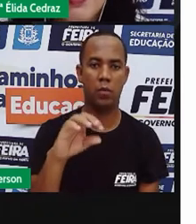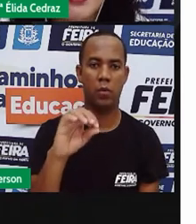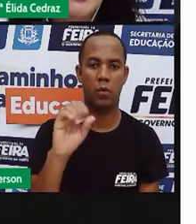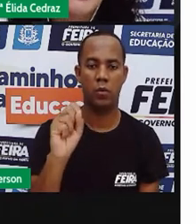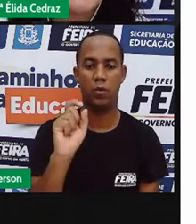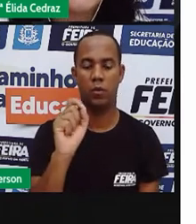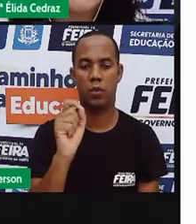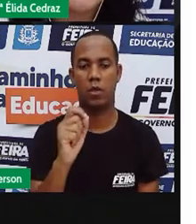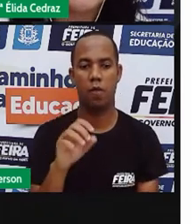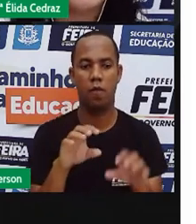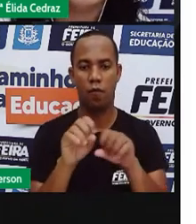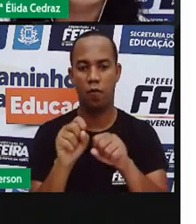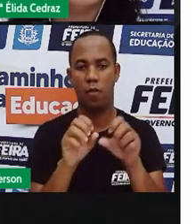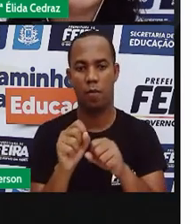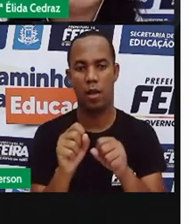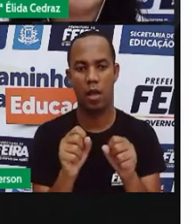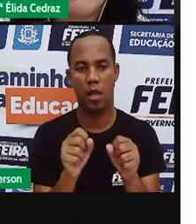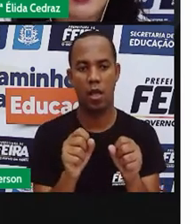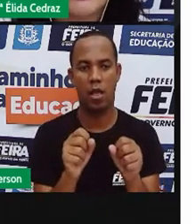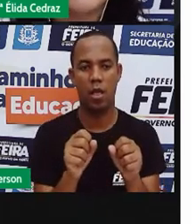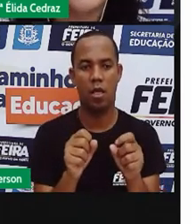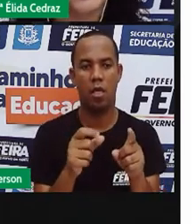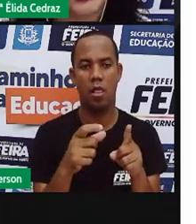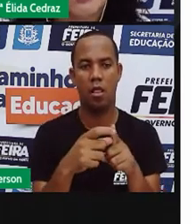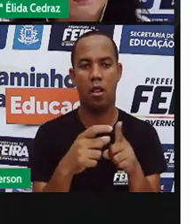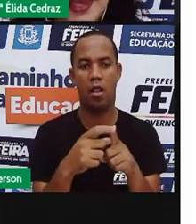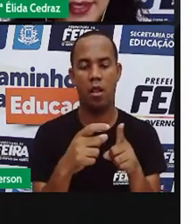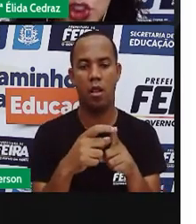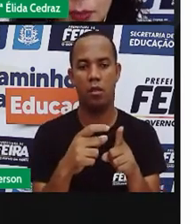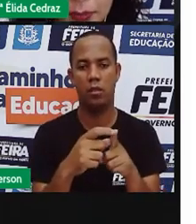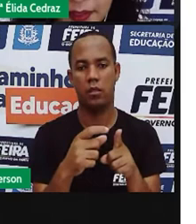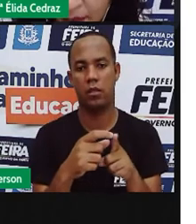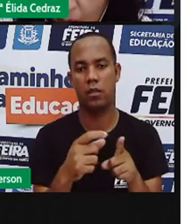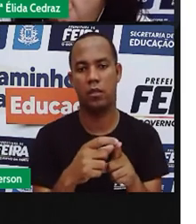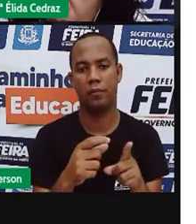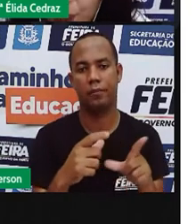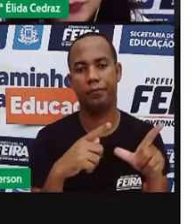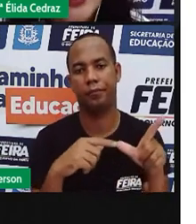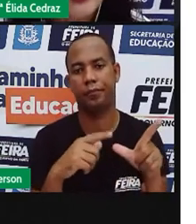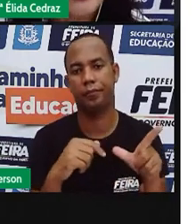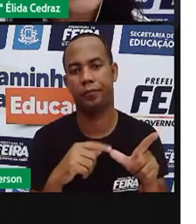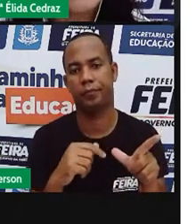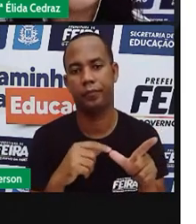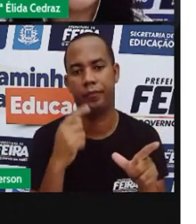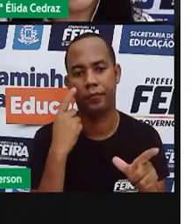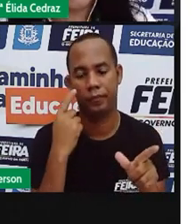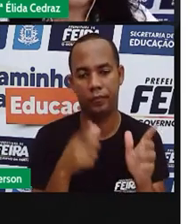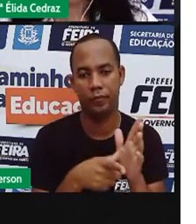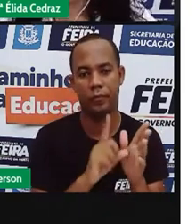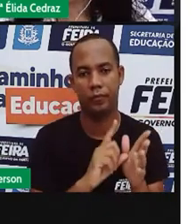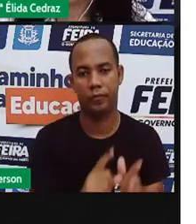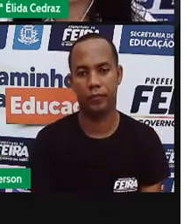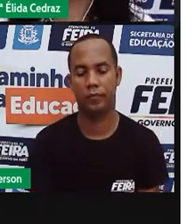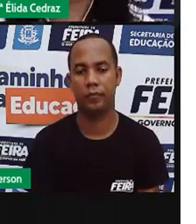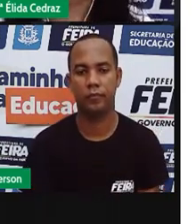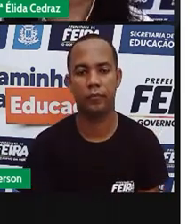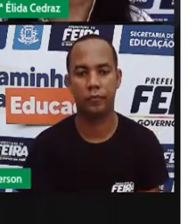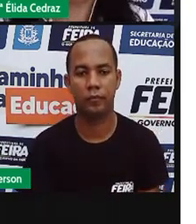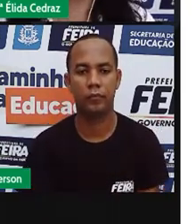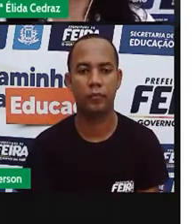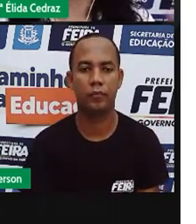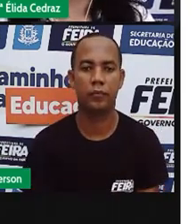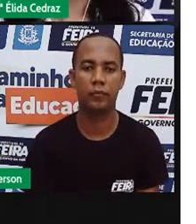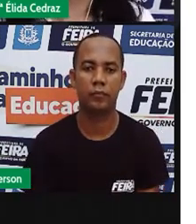o N é a letrinha que vem antes de P e de B, tá bom? Olha como fica